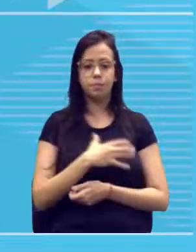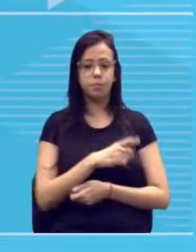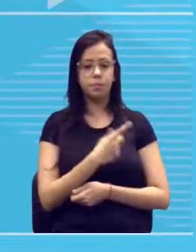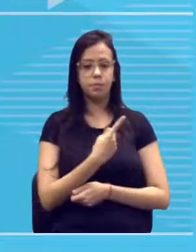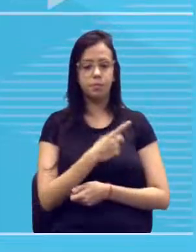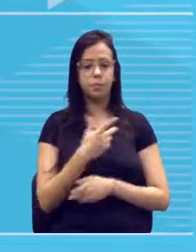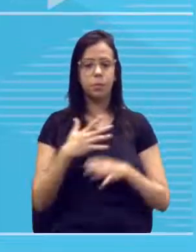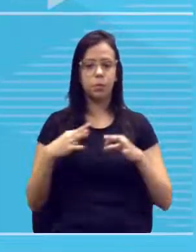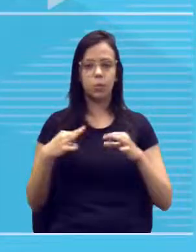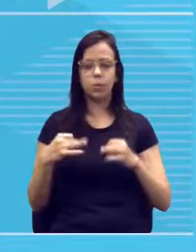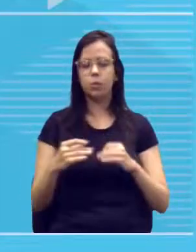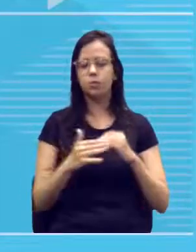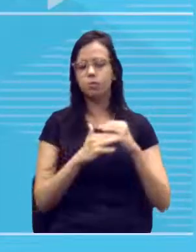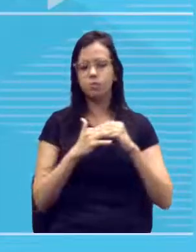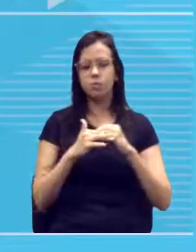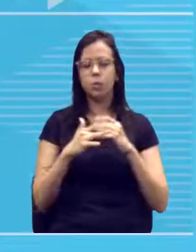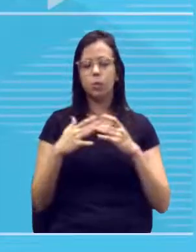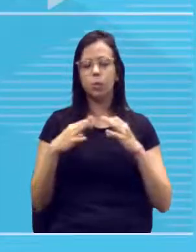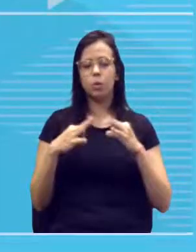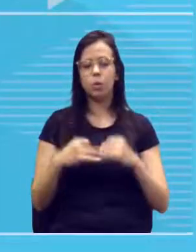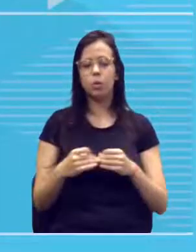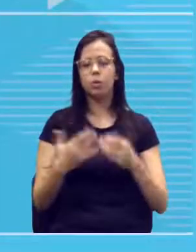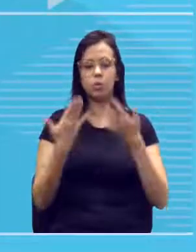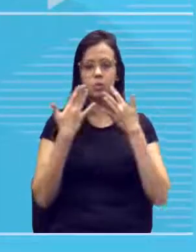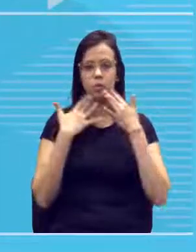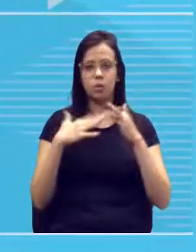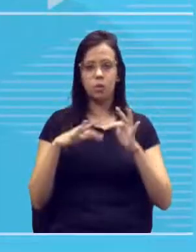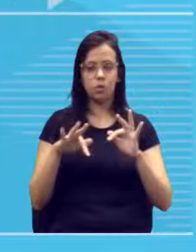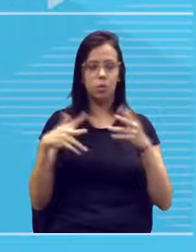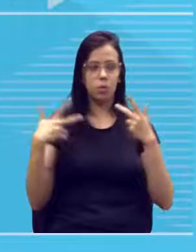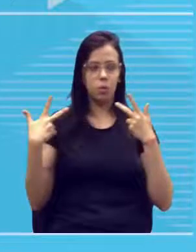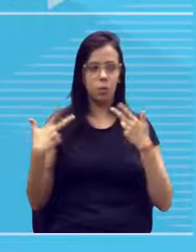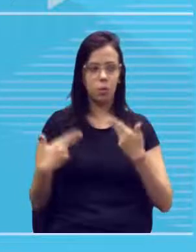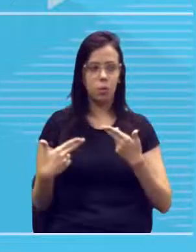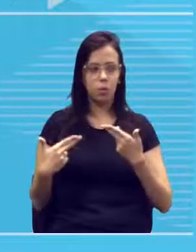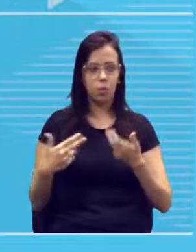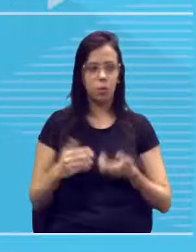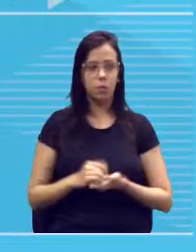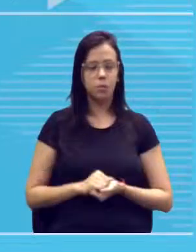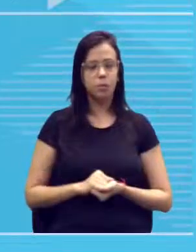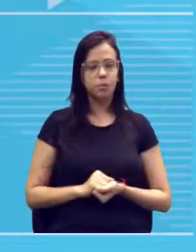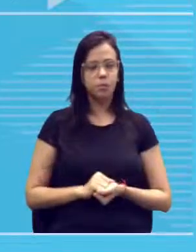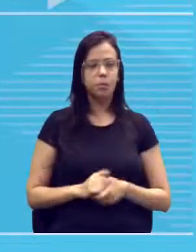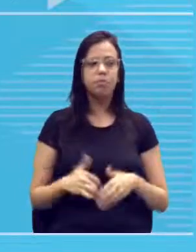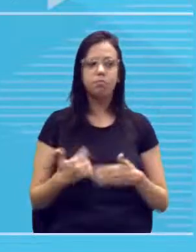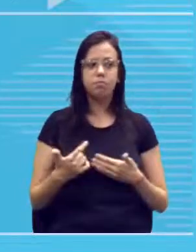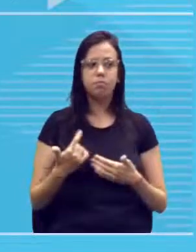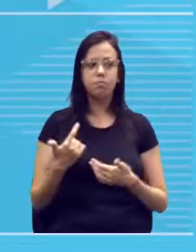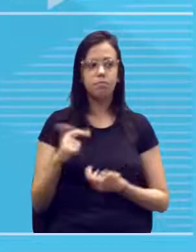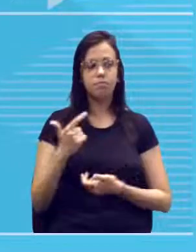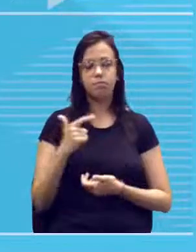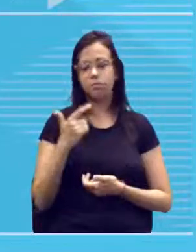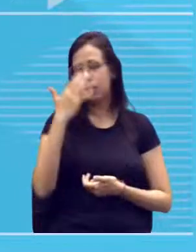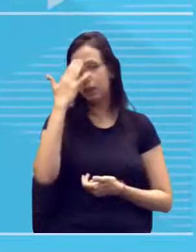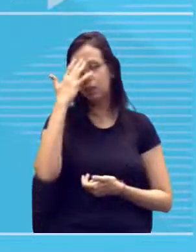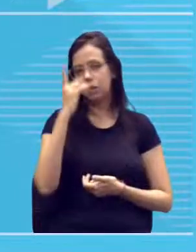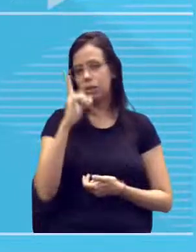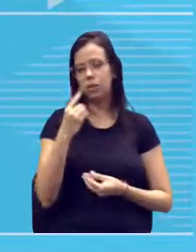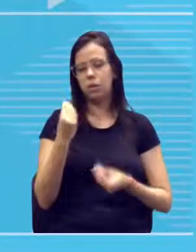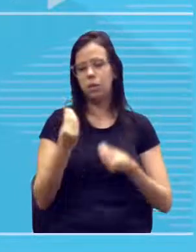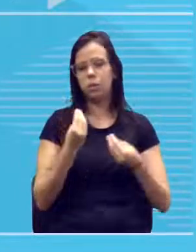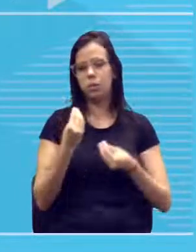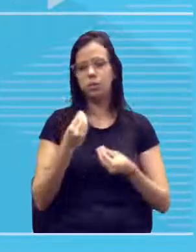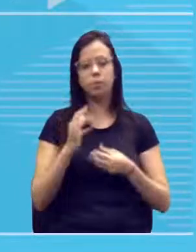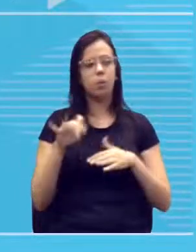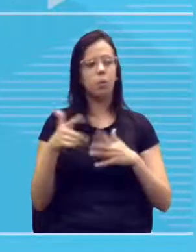tem, todos também são fenotipicamente iguais. Então, esse aqui, eu também, ó, não sei qual gene que ele tem. O